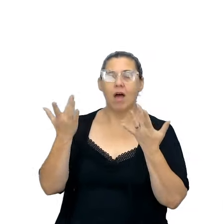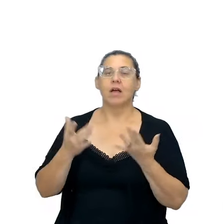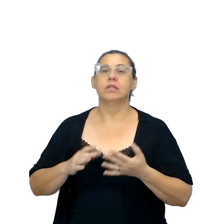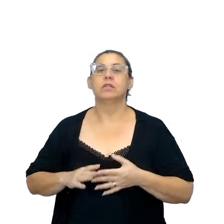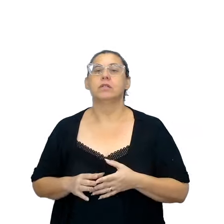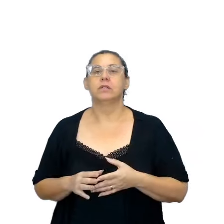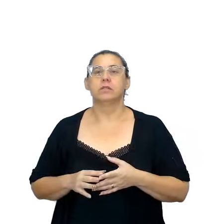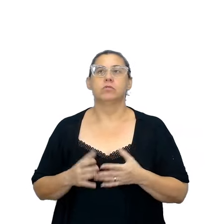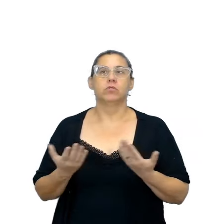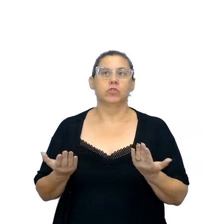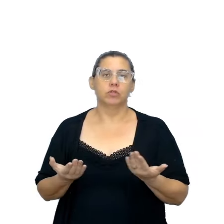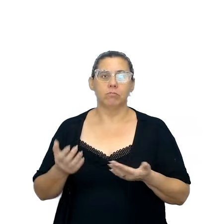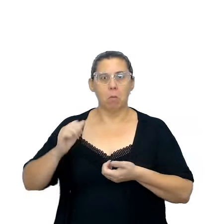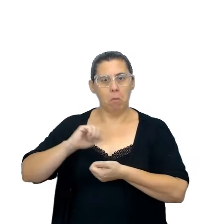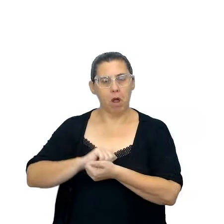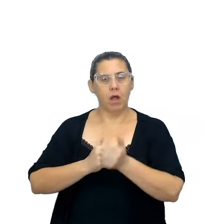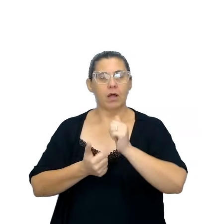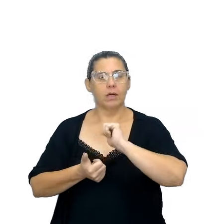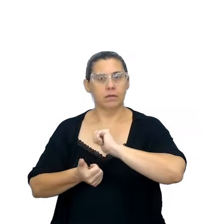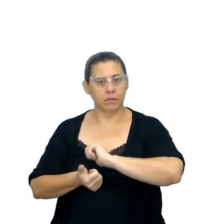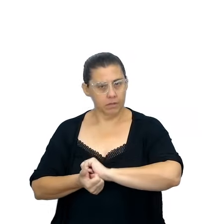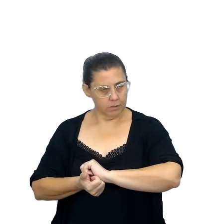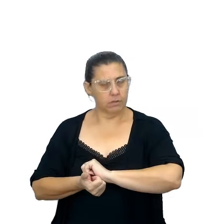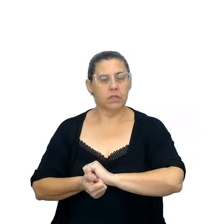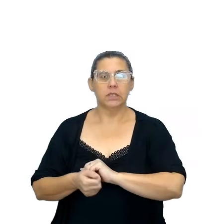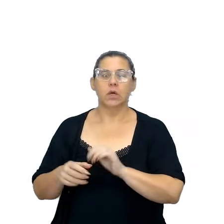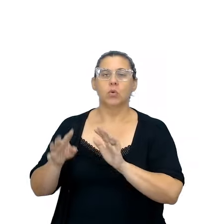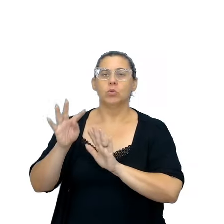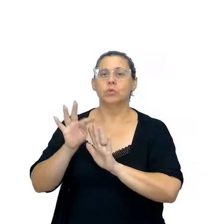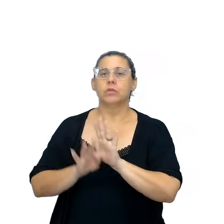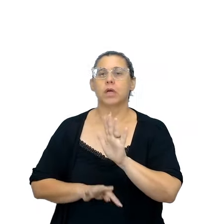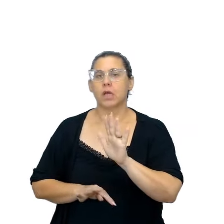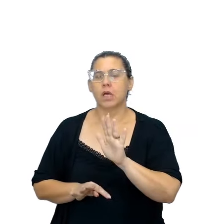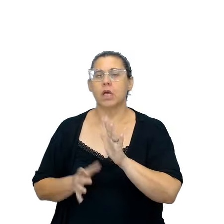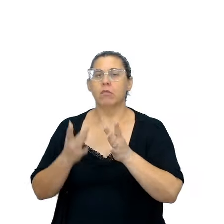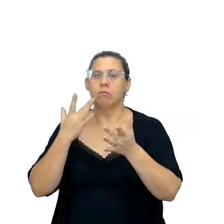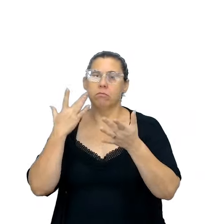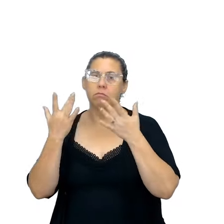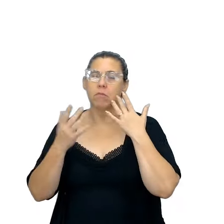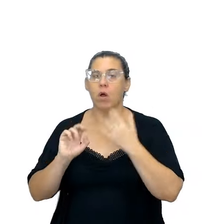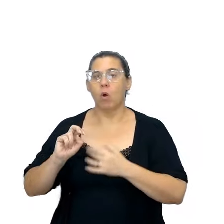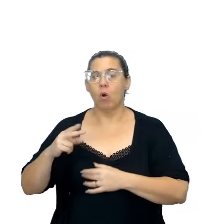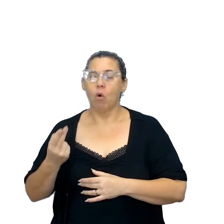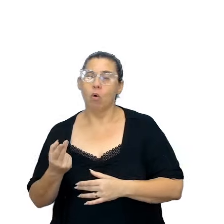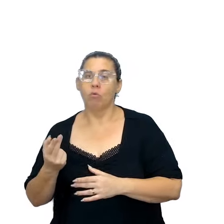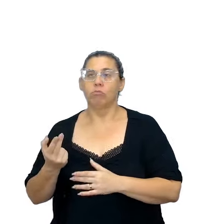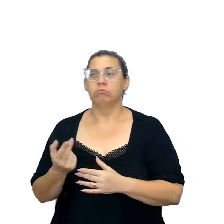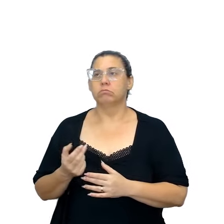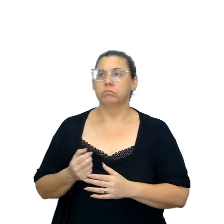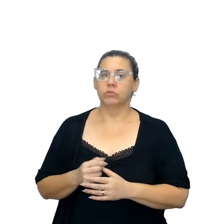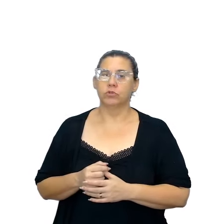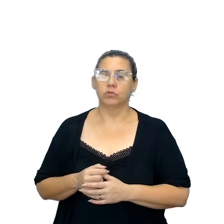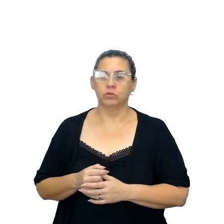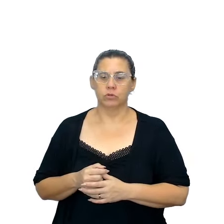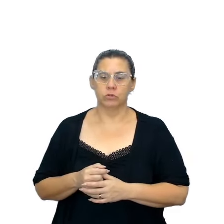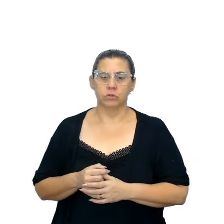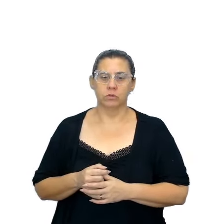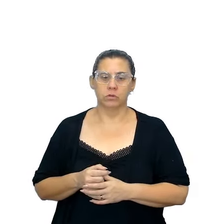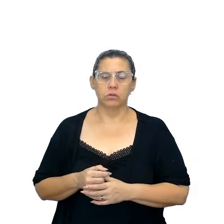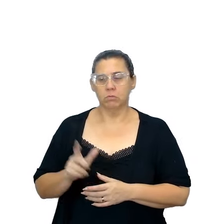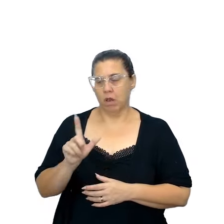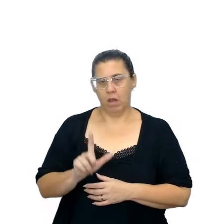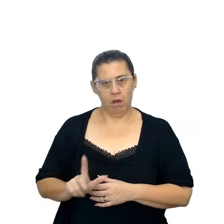de uma adaptação, né, de algum texto já teatral, ou de uma obra, de uma obra